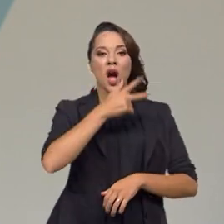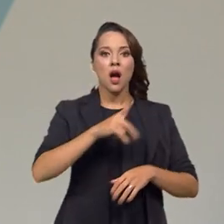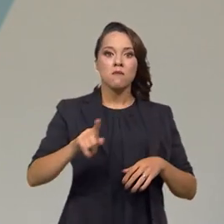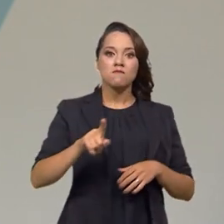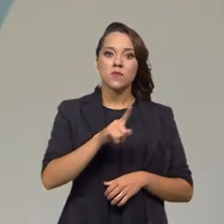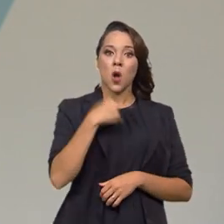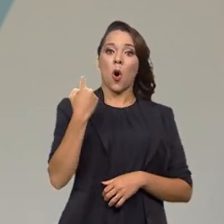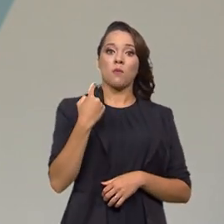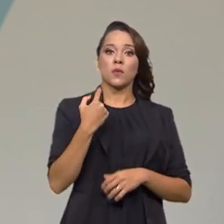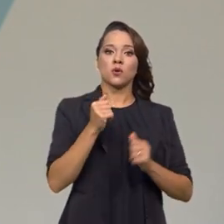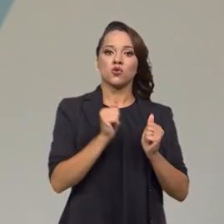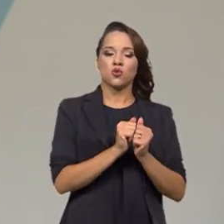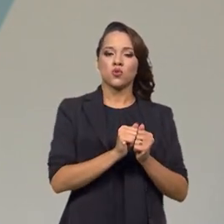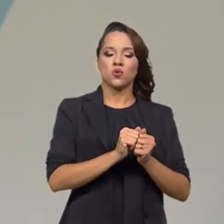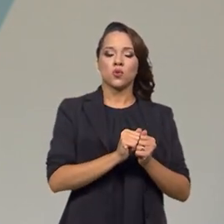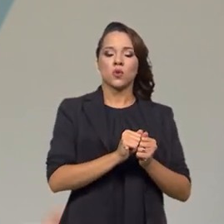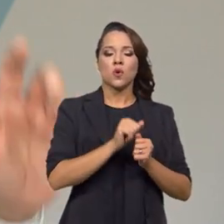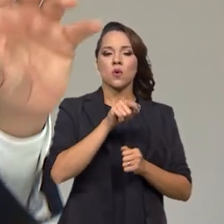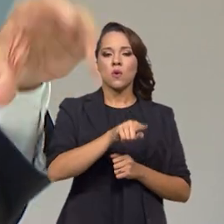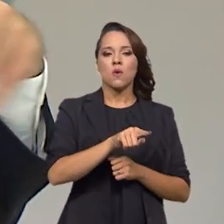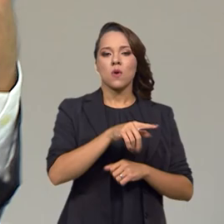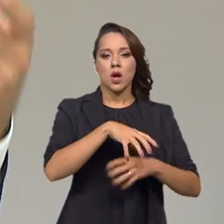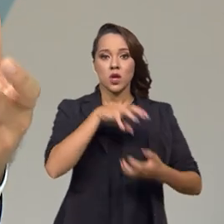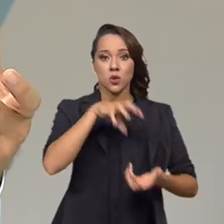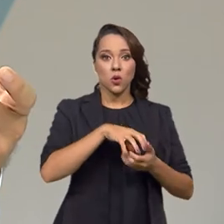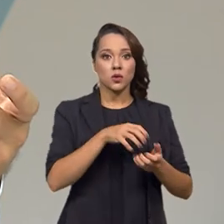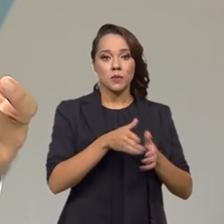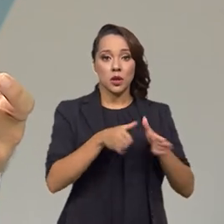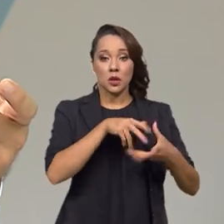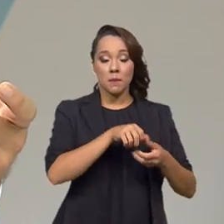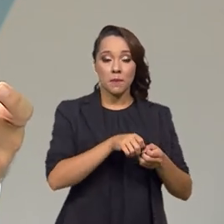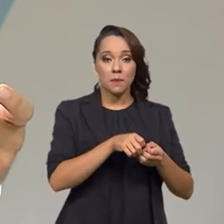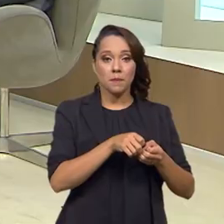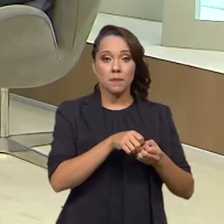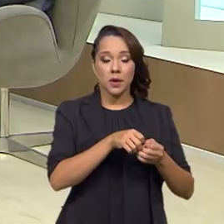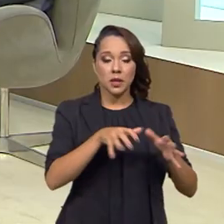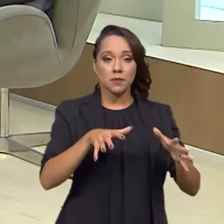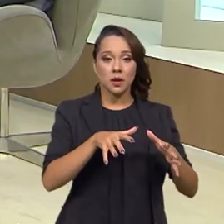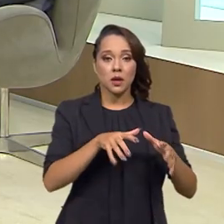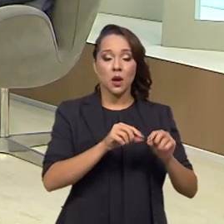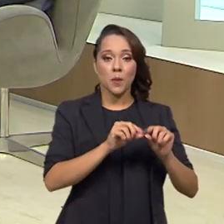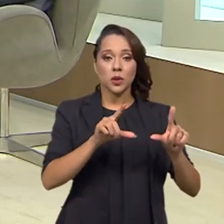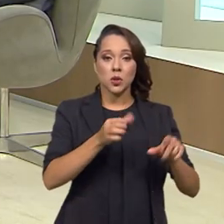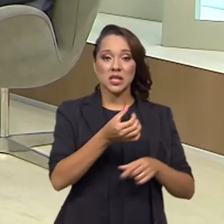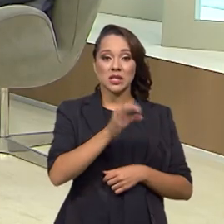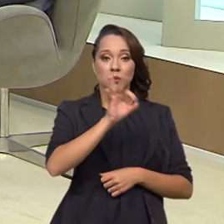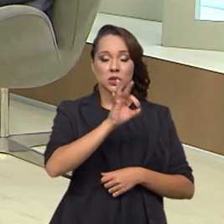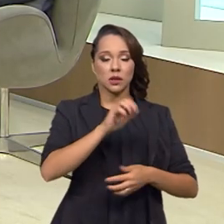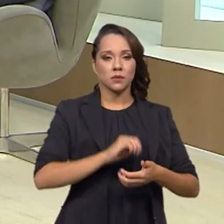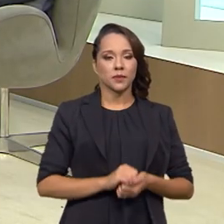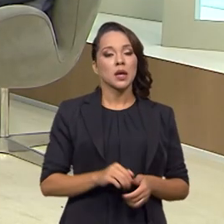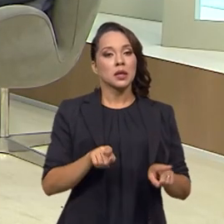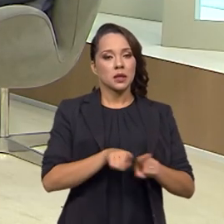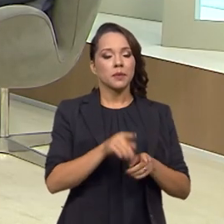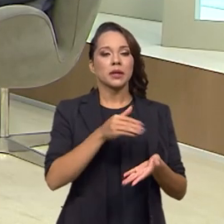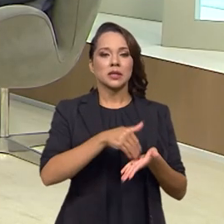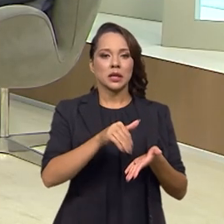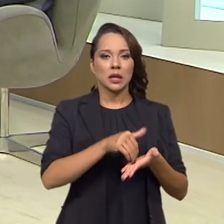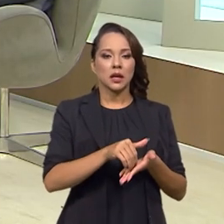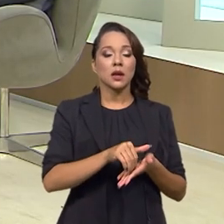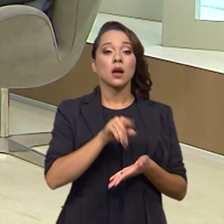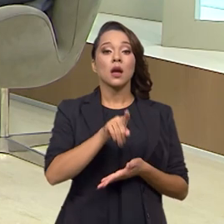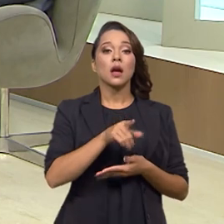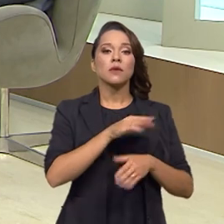financeiros junto aos idosos durante a pandemia, que aumentaram 60%. Sim. E também a secretaria, ela